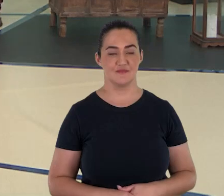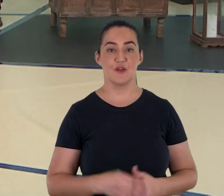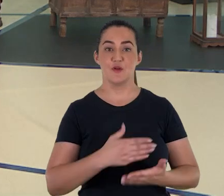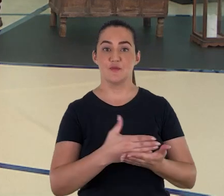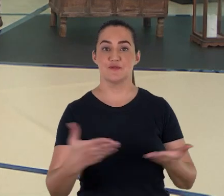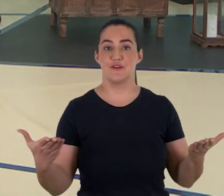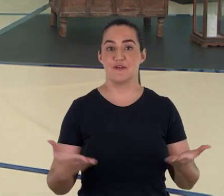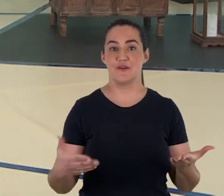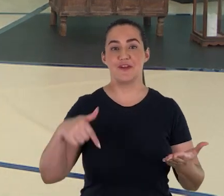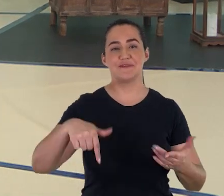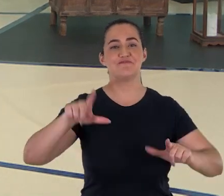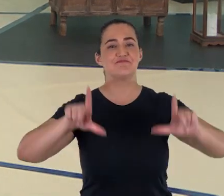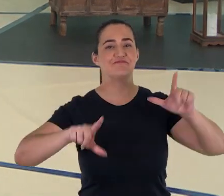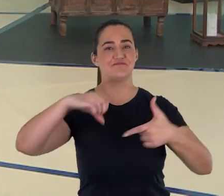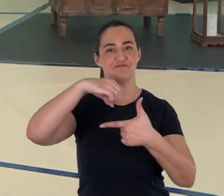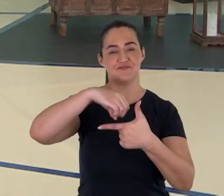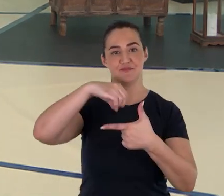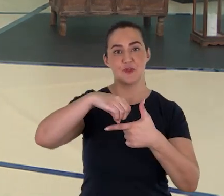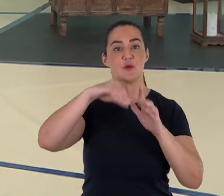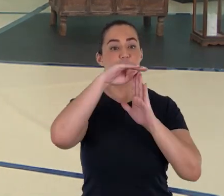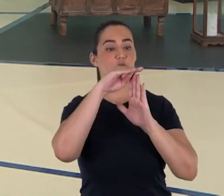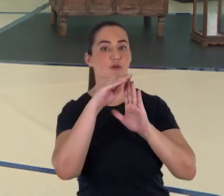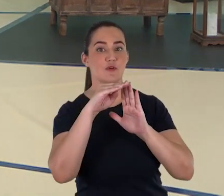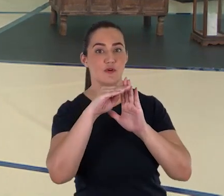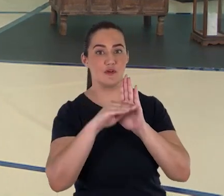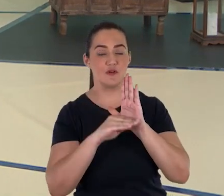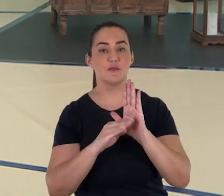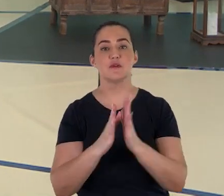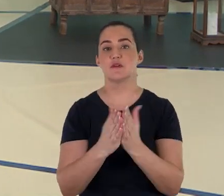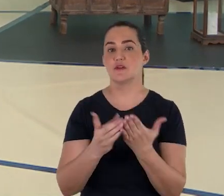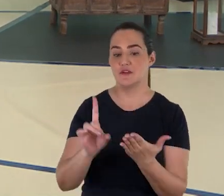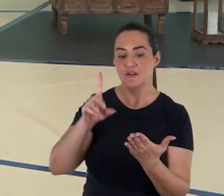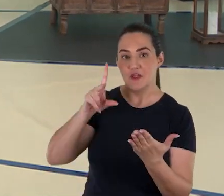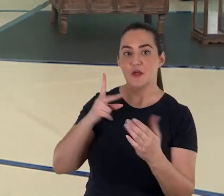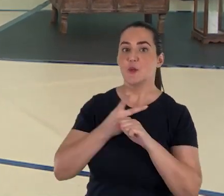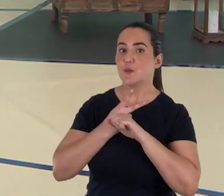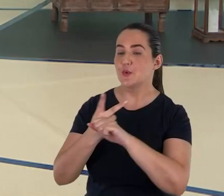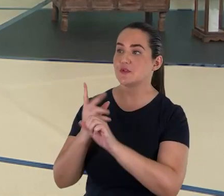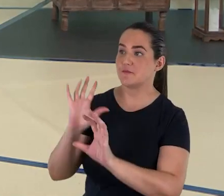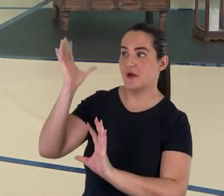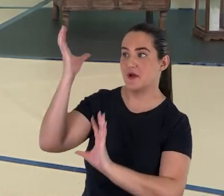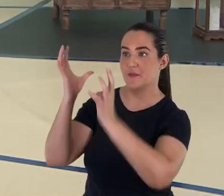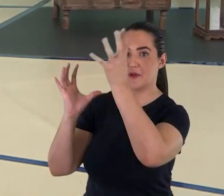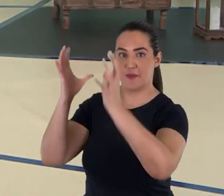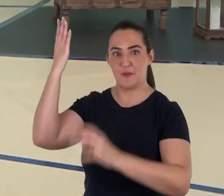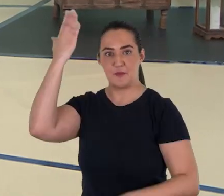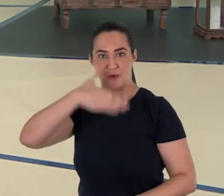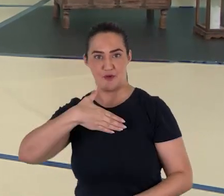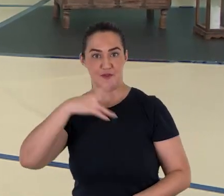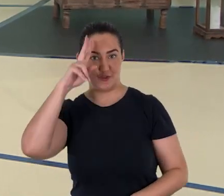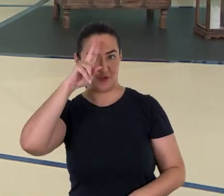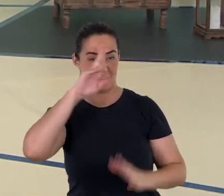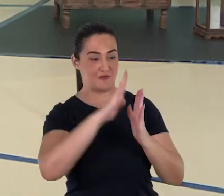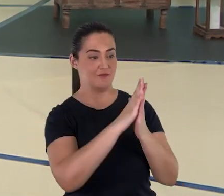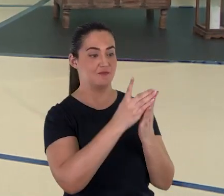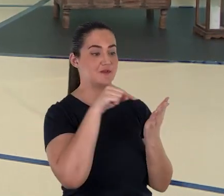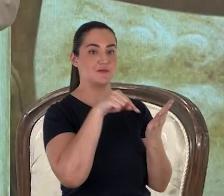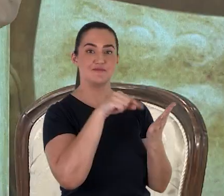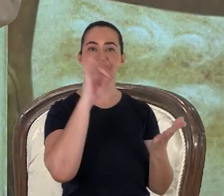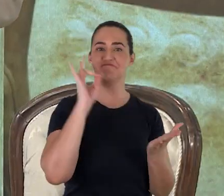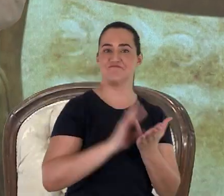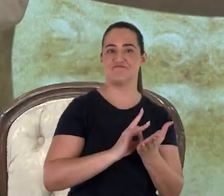Está começando pela TV Novo Tempo, mais um programa Evidências na busca de fatos que comprovem a veracidade histórica da Bíblia Sagrada.